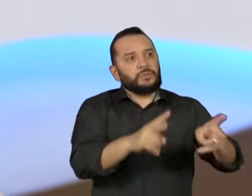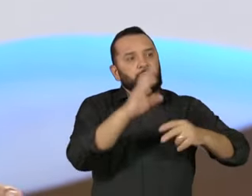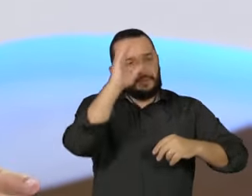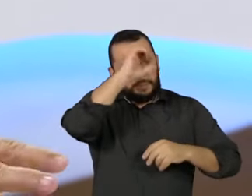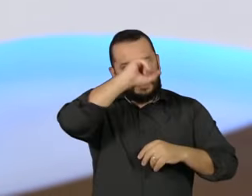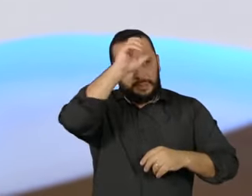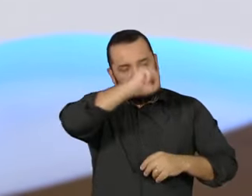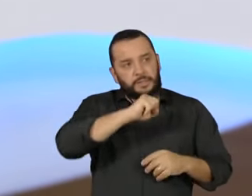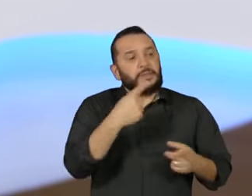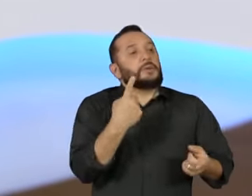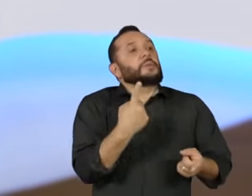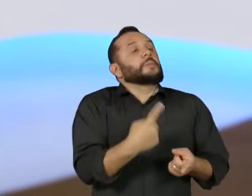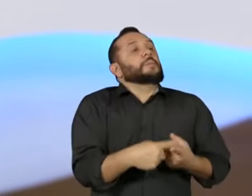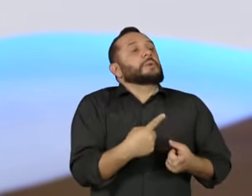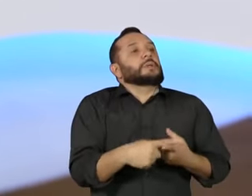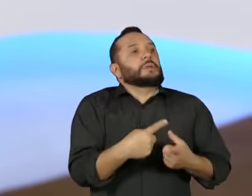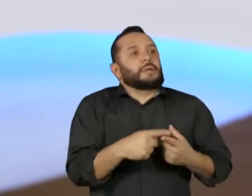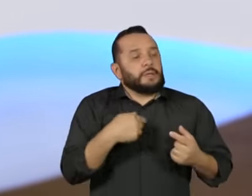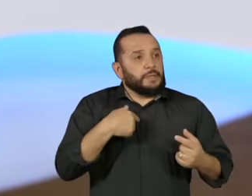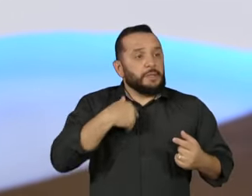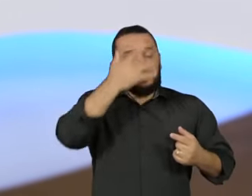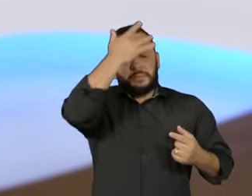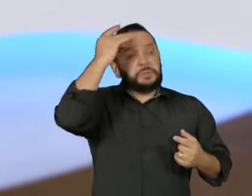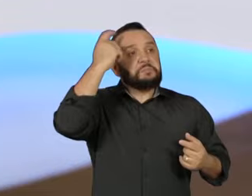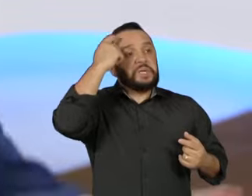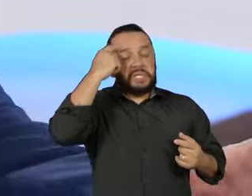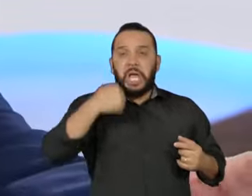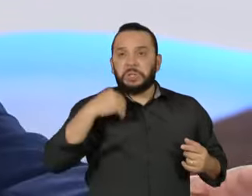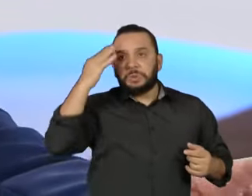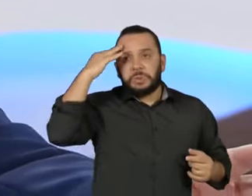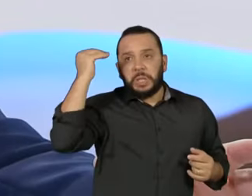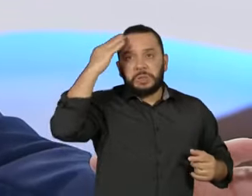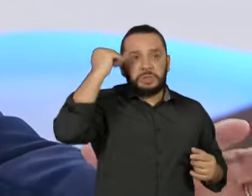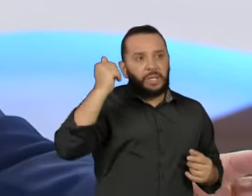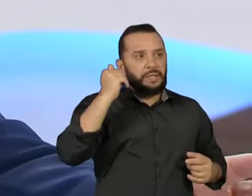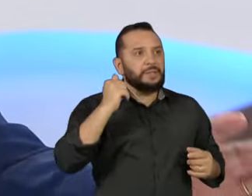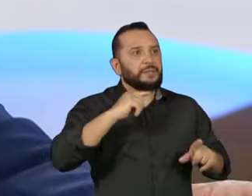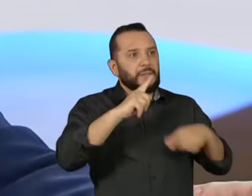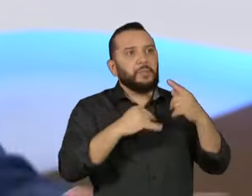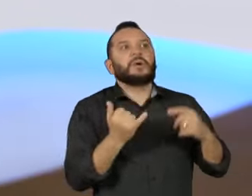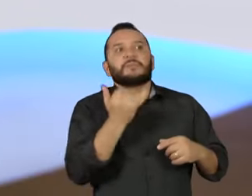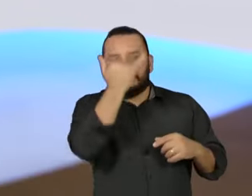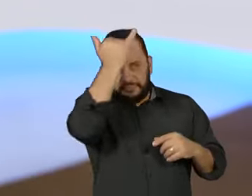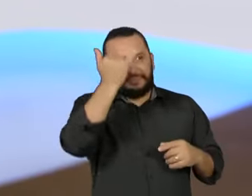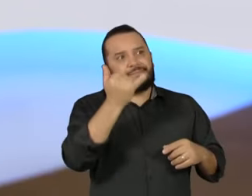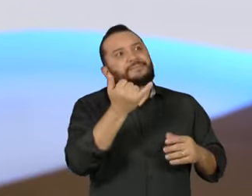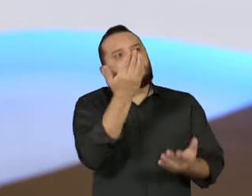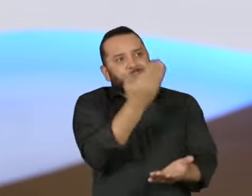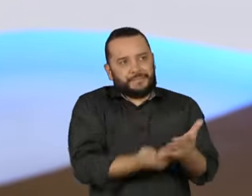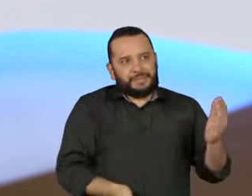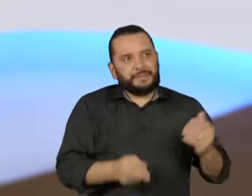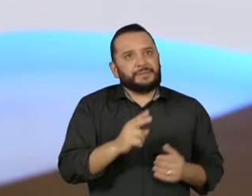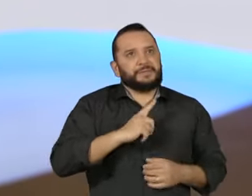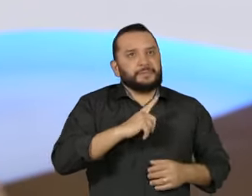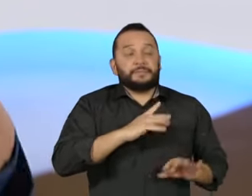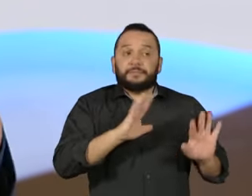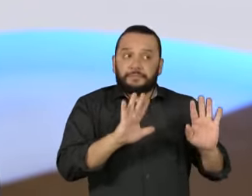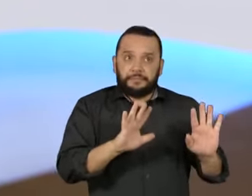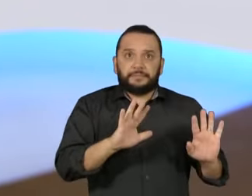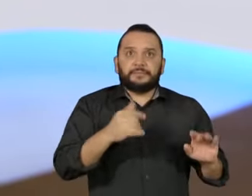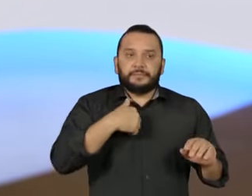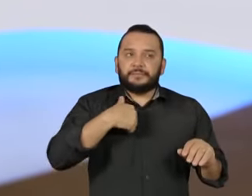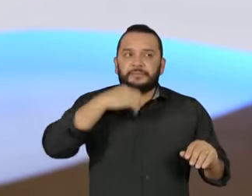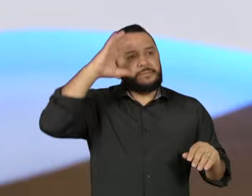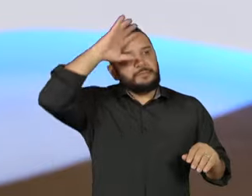porque, nesse feito, quem acha que sabe, está na antessala de um tropeço de um fracasso. Pois bem, eu